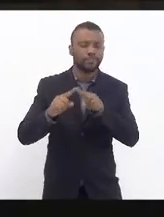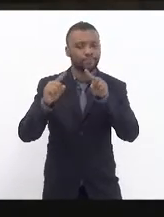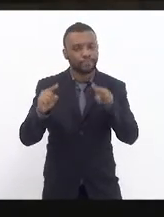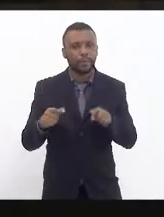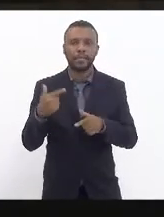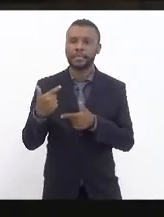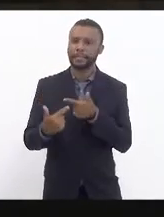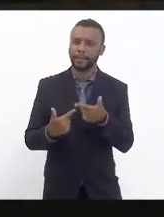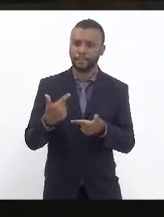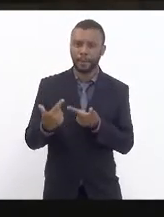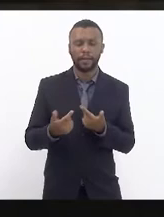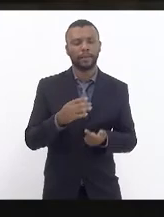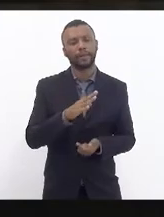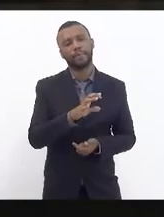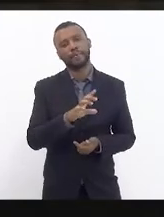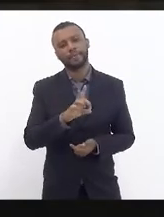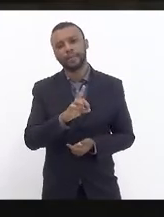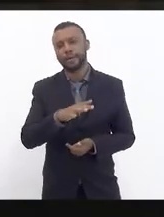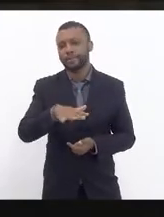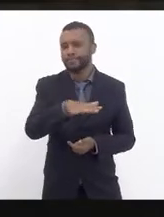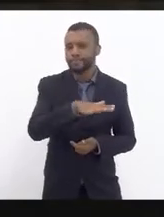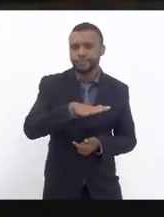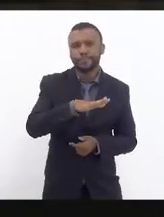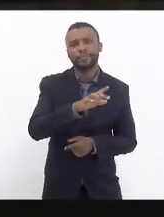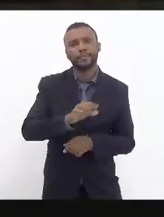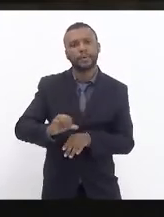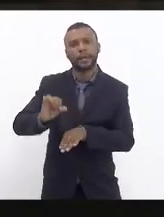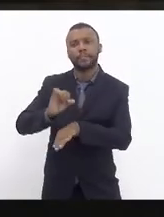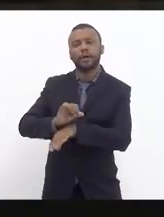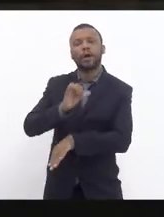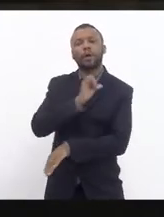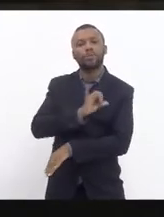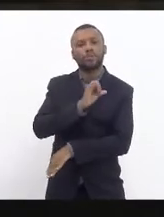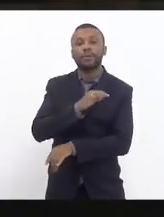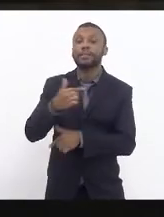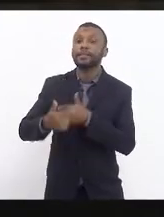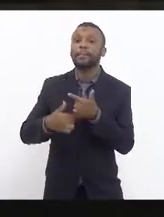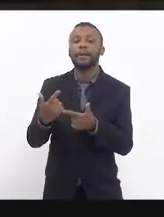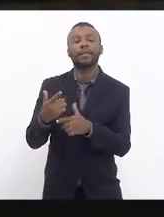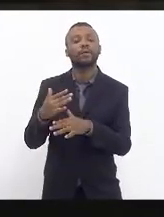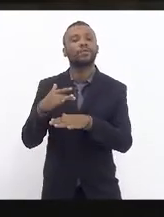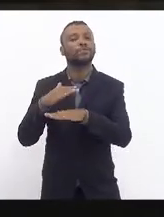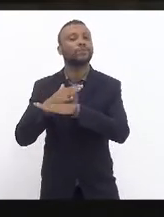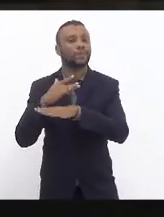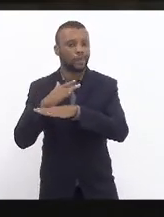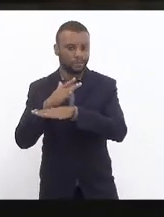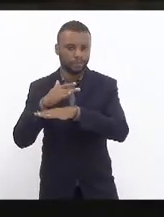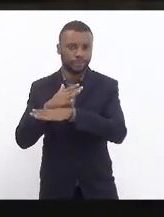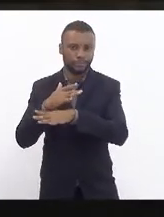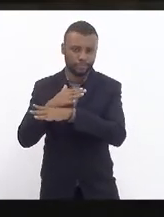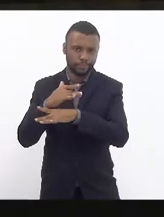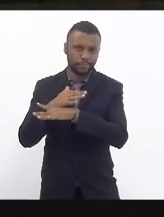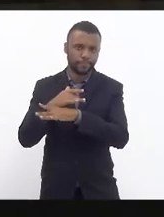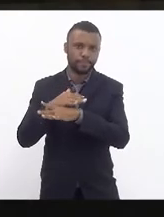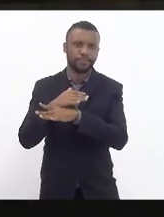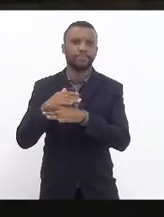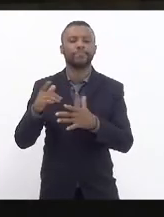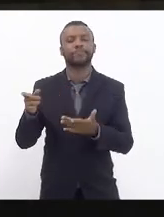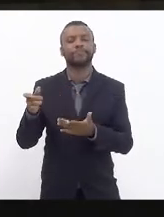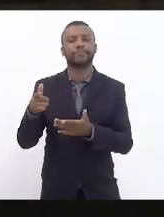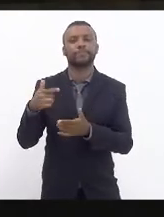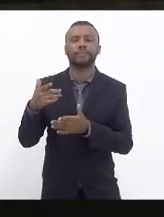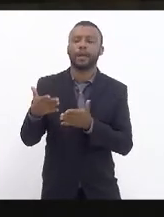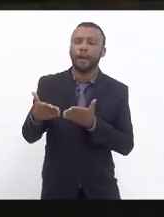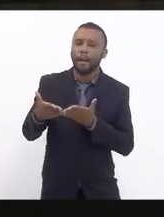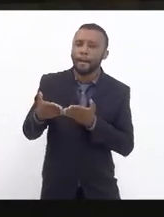da Baixada Fluminense da região metropolitana que trabalha no centro da cidade que a outra parte vem de barcas